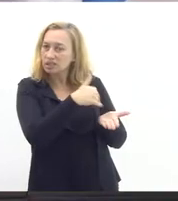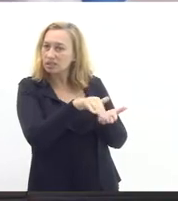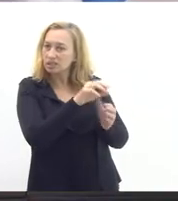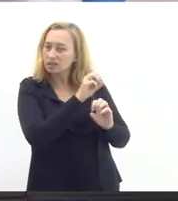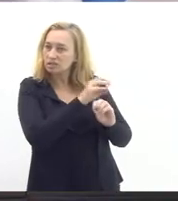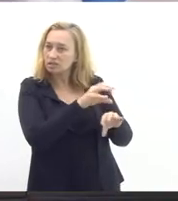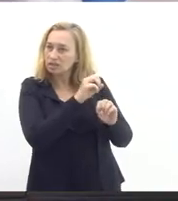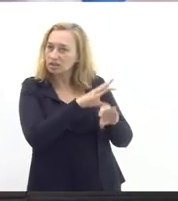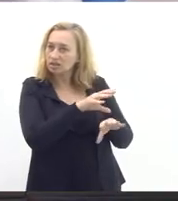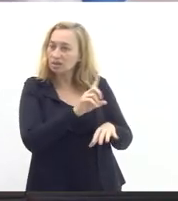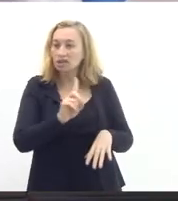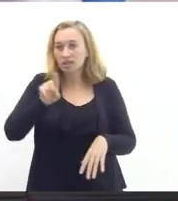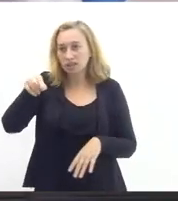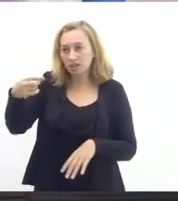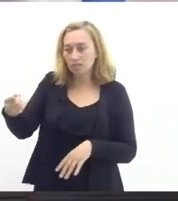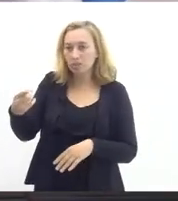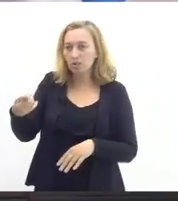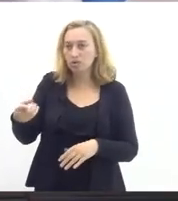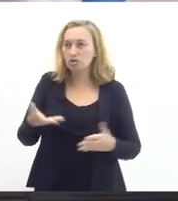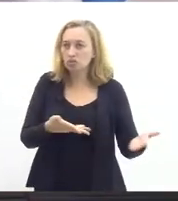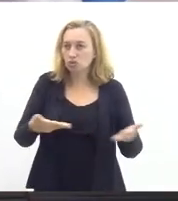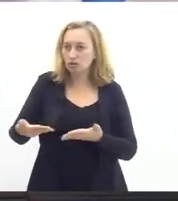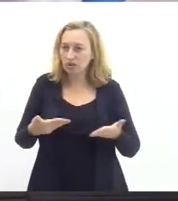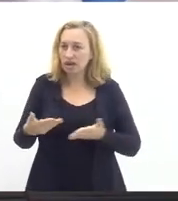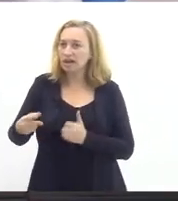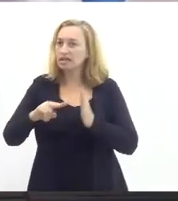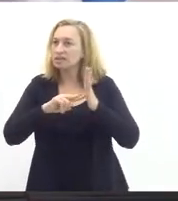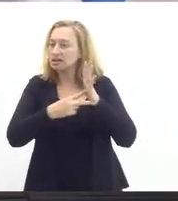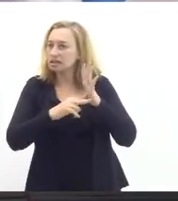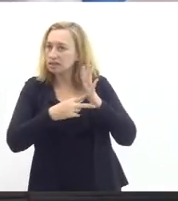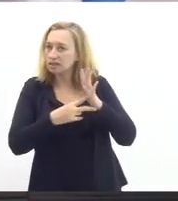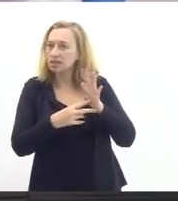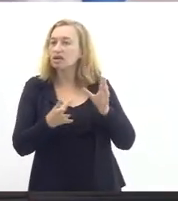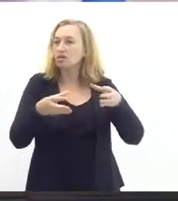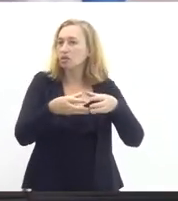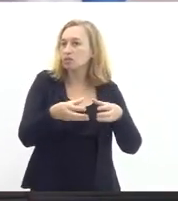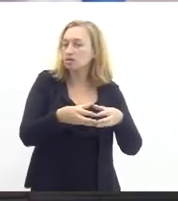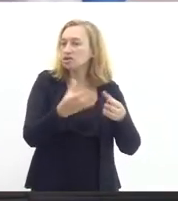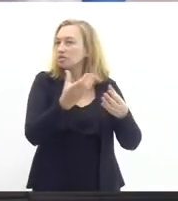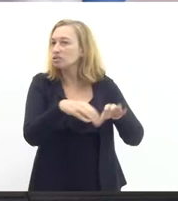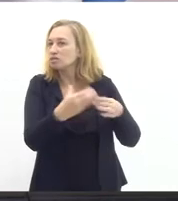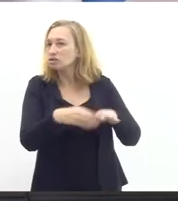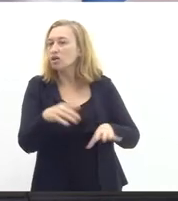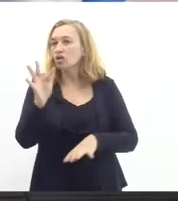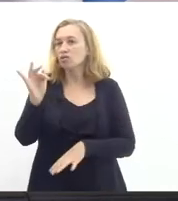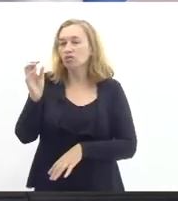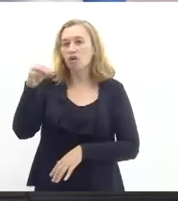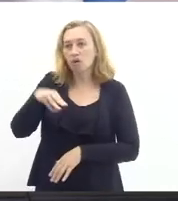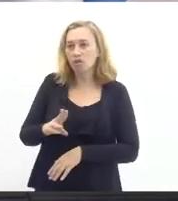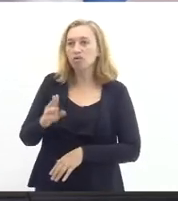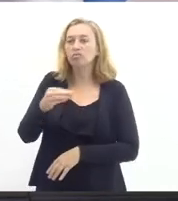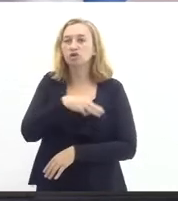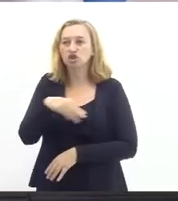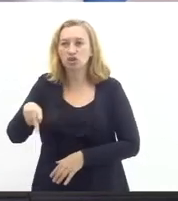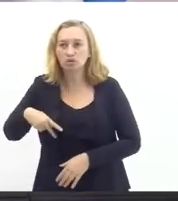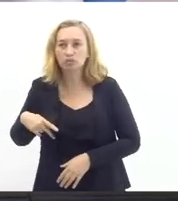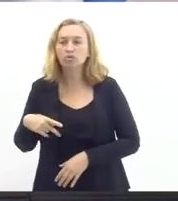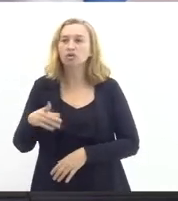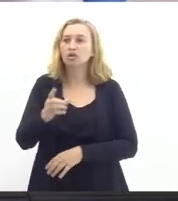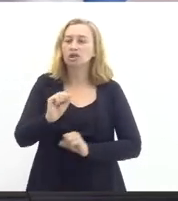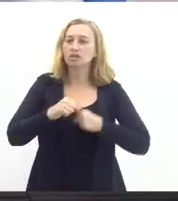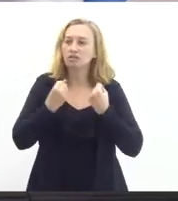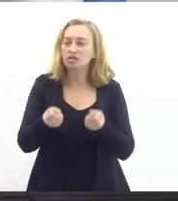de educação aí vão falar os convidados os sindicatos a comissão de concursados o fórum estadual de educação o ministério público a